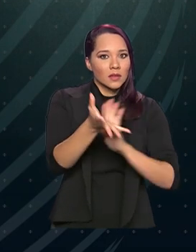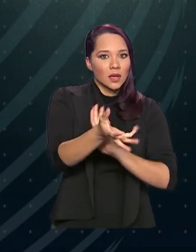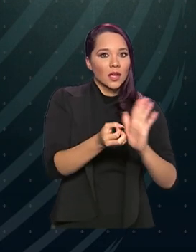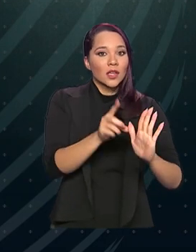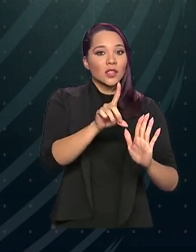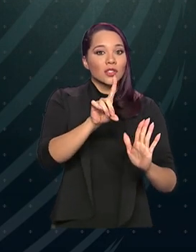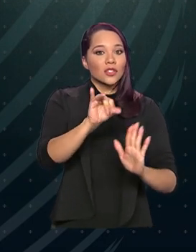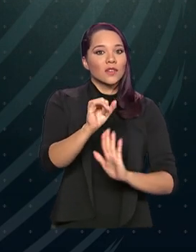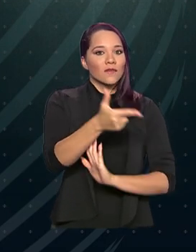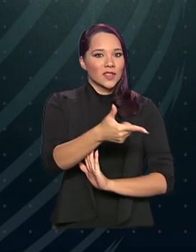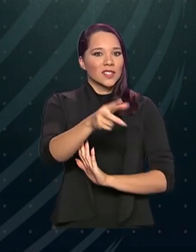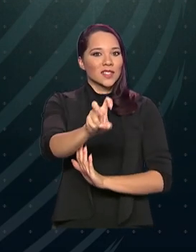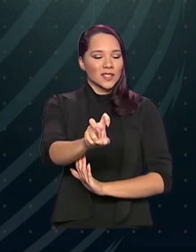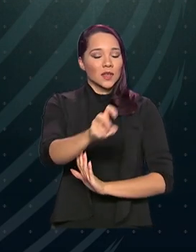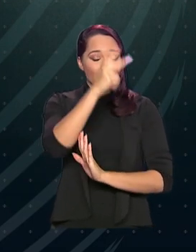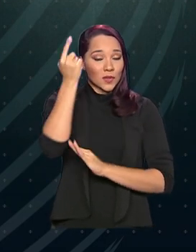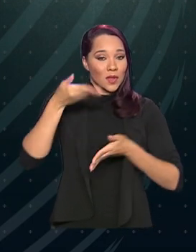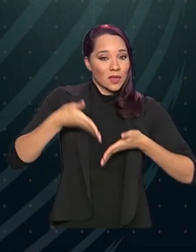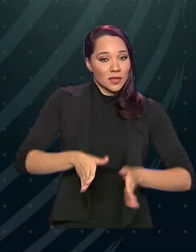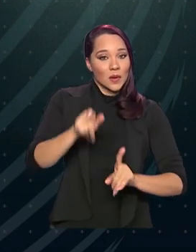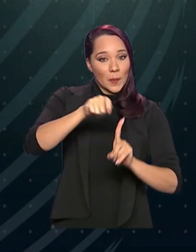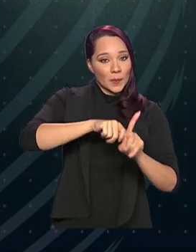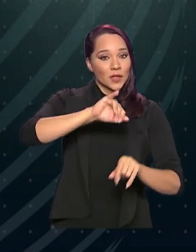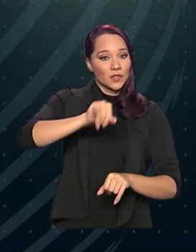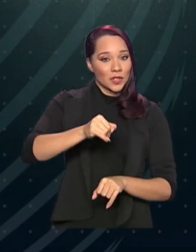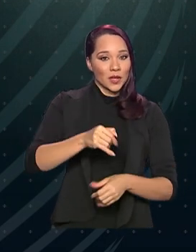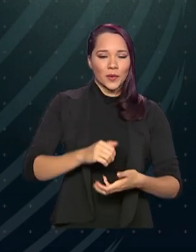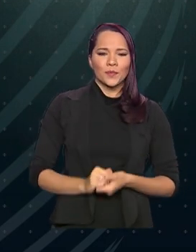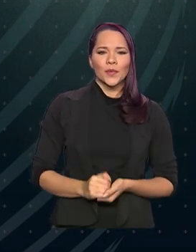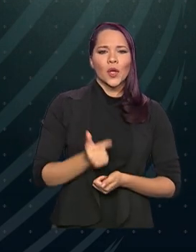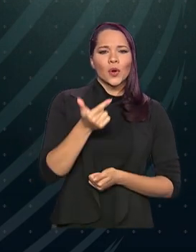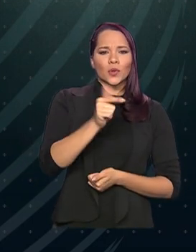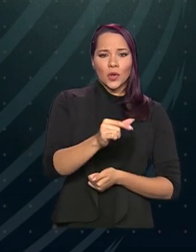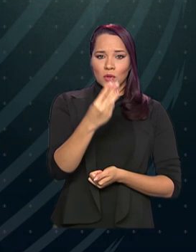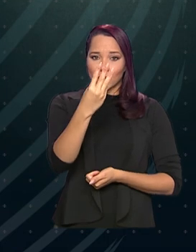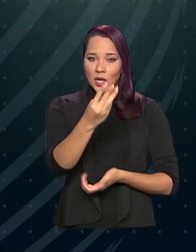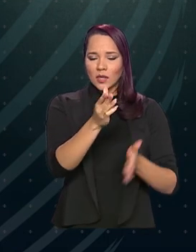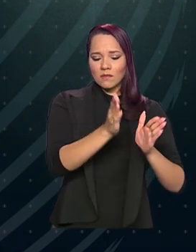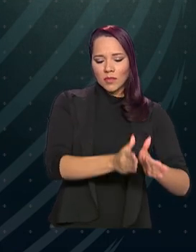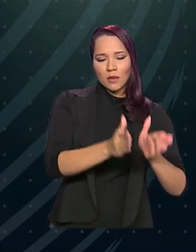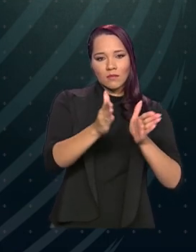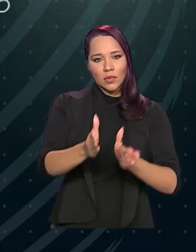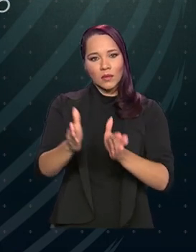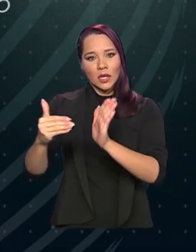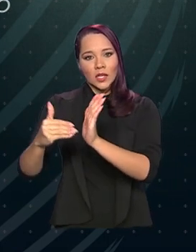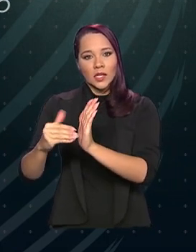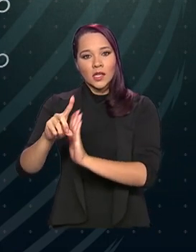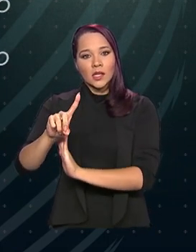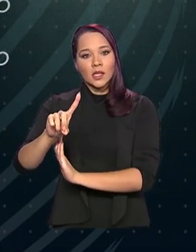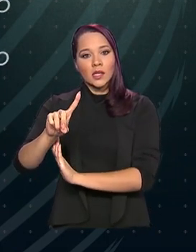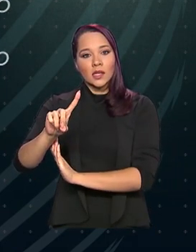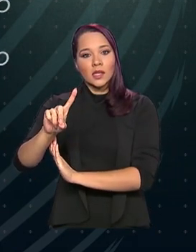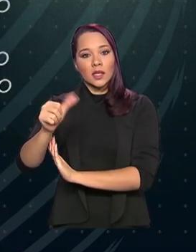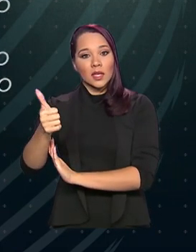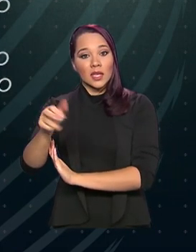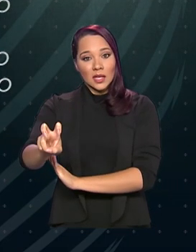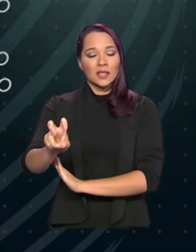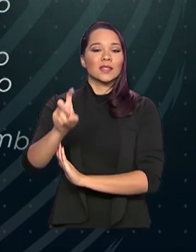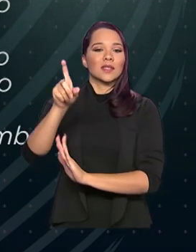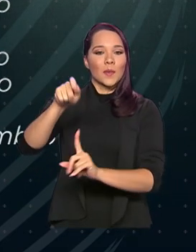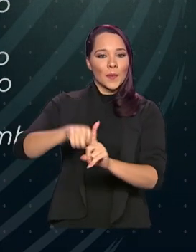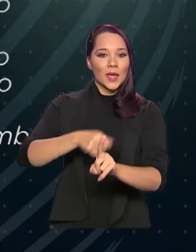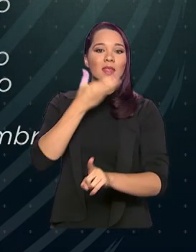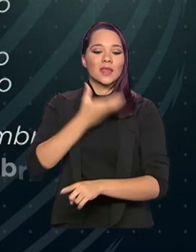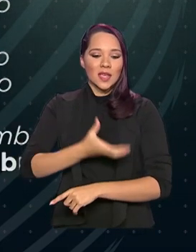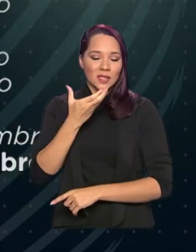25 de julho para quem nasceu em janeiro. Os outros três ciclos seguem até o dia 15 de dezembro, quando o último